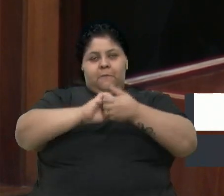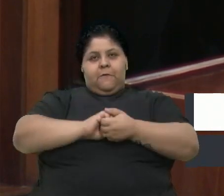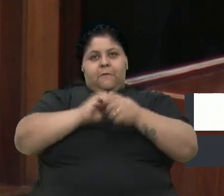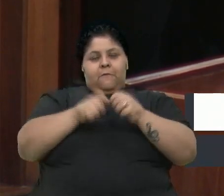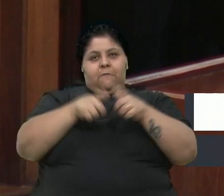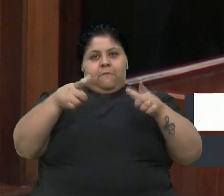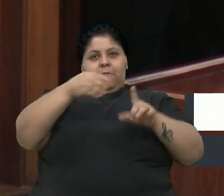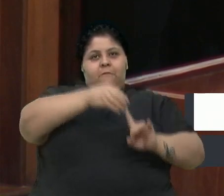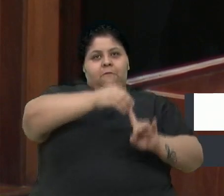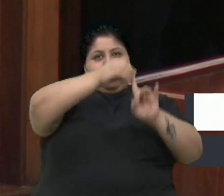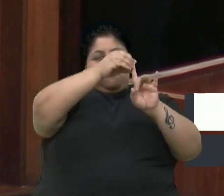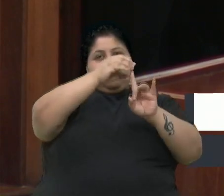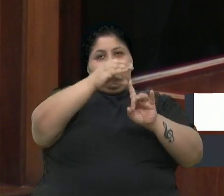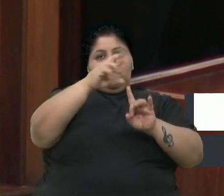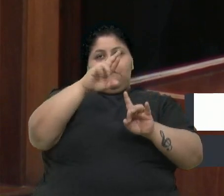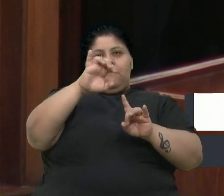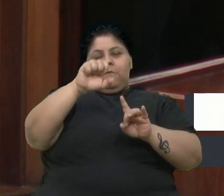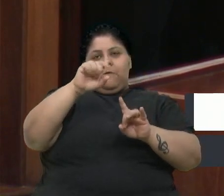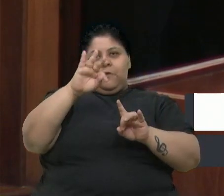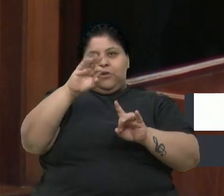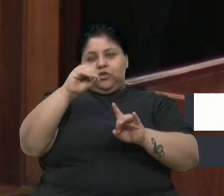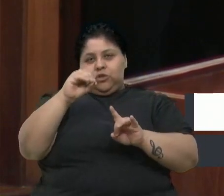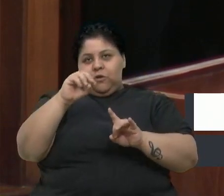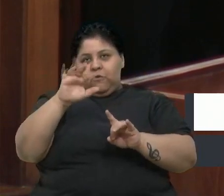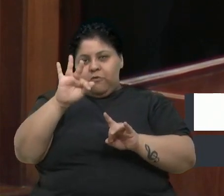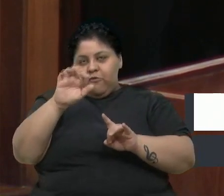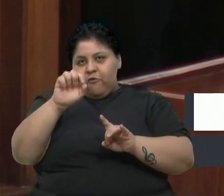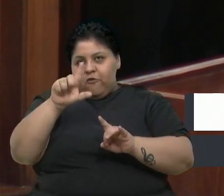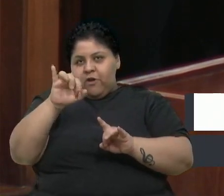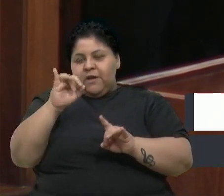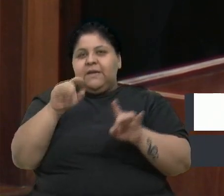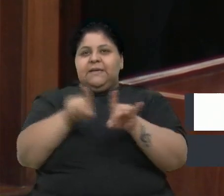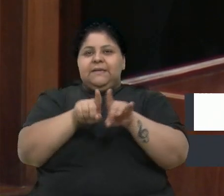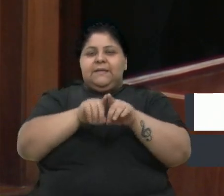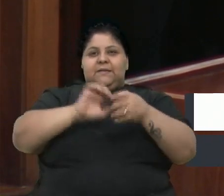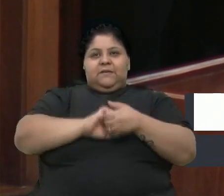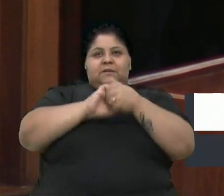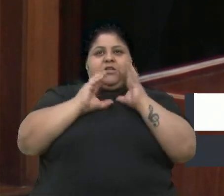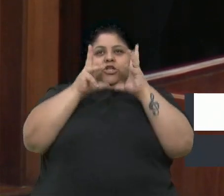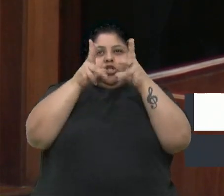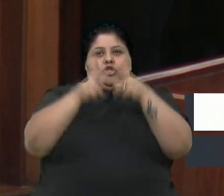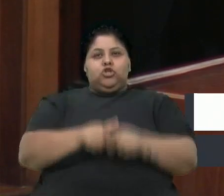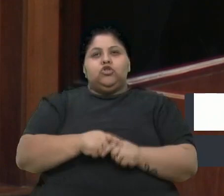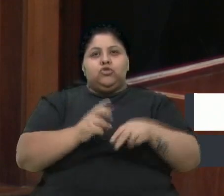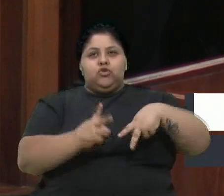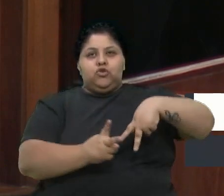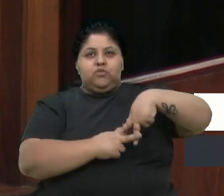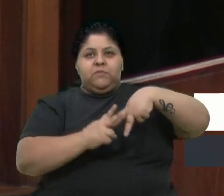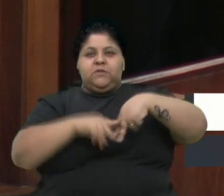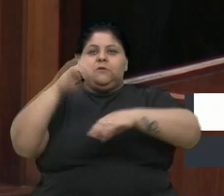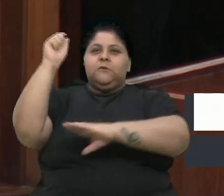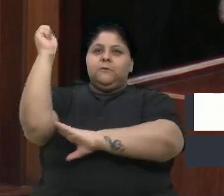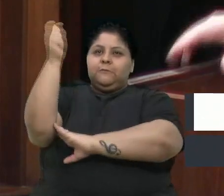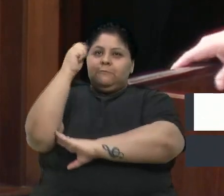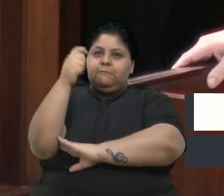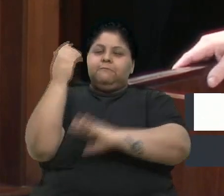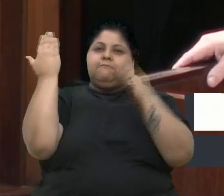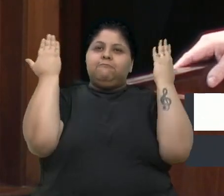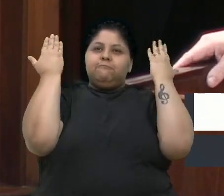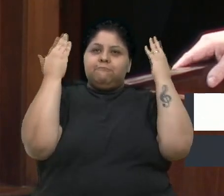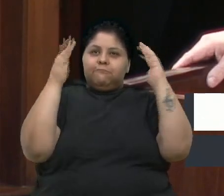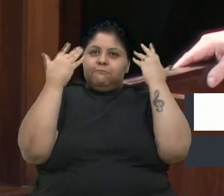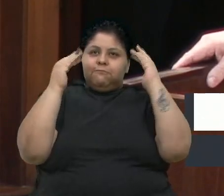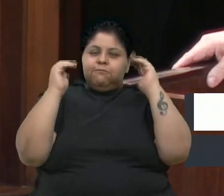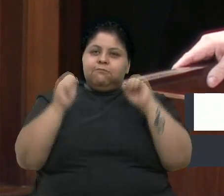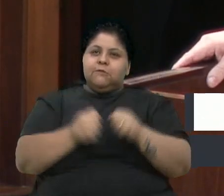Cristófoli e, ao cumprimentá-lo, cumprimentar a todos os maçons do Rio Grande do Sul. Parabéns, Grande